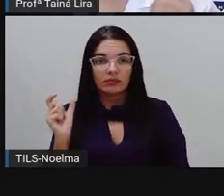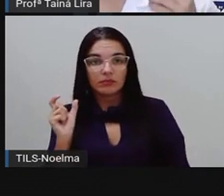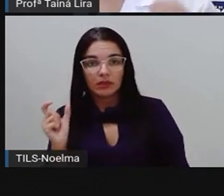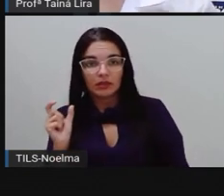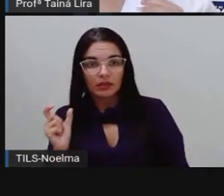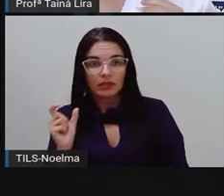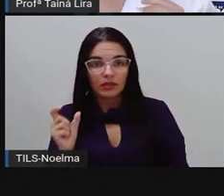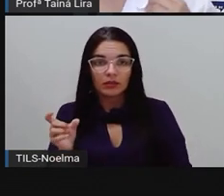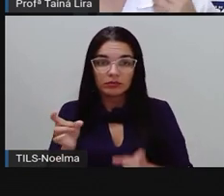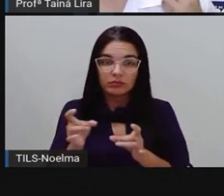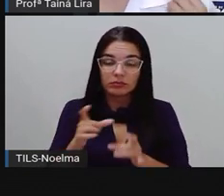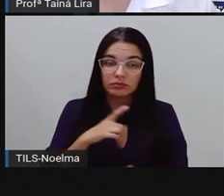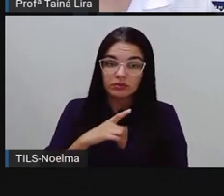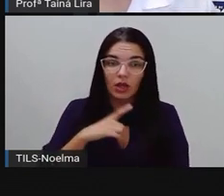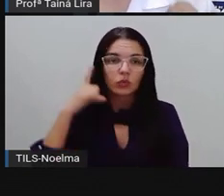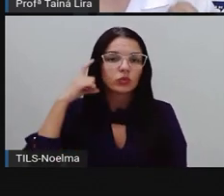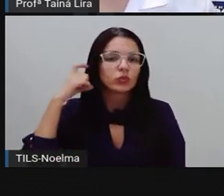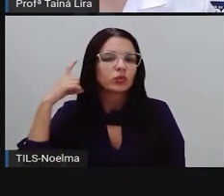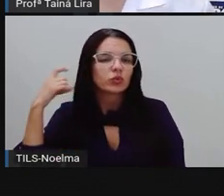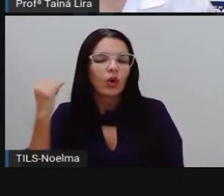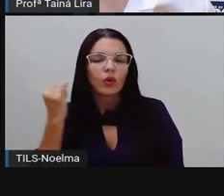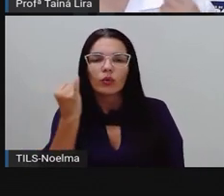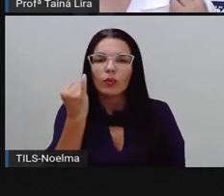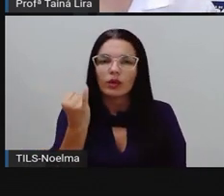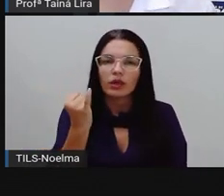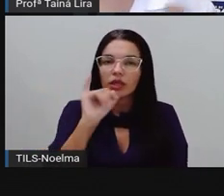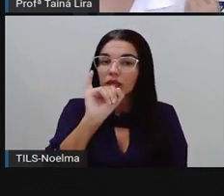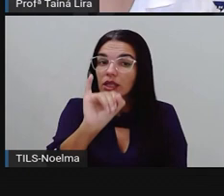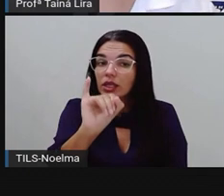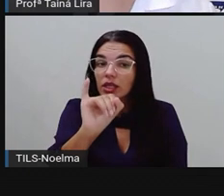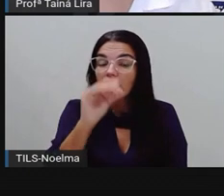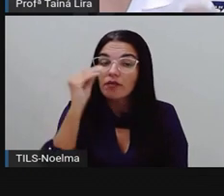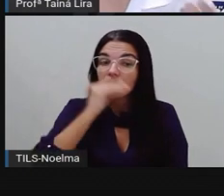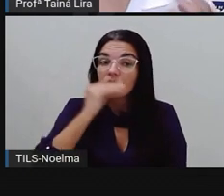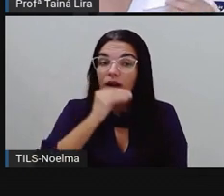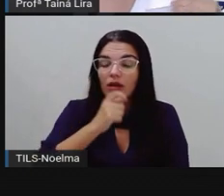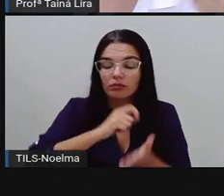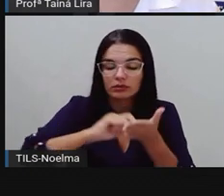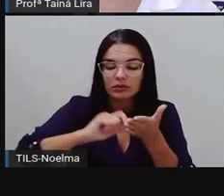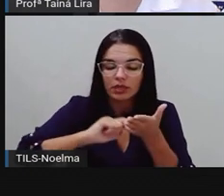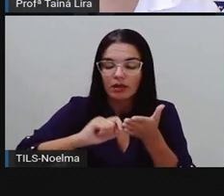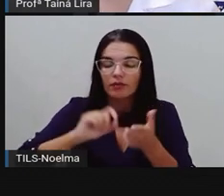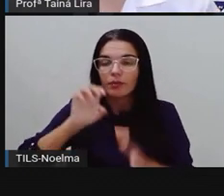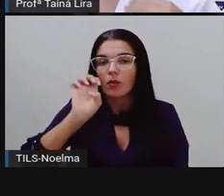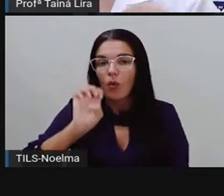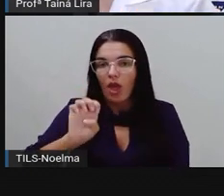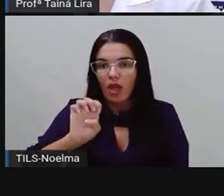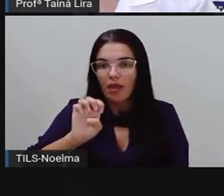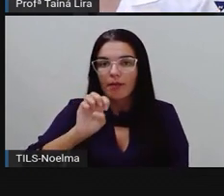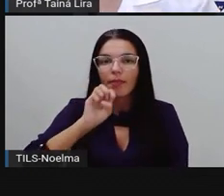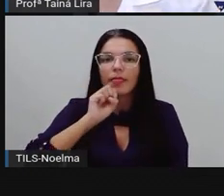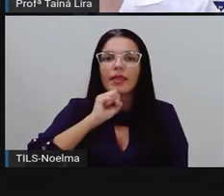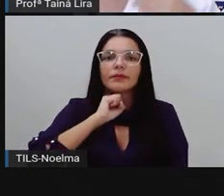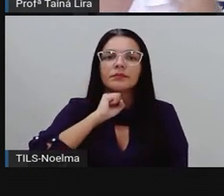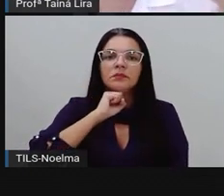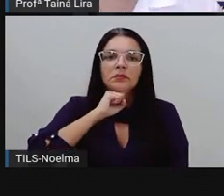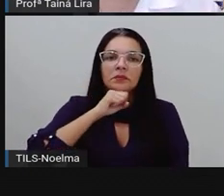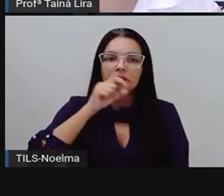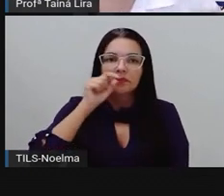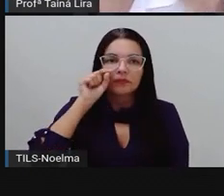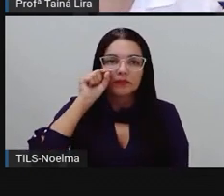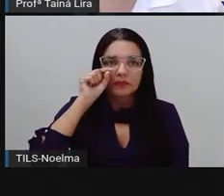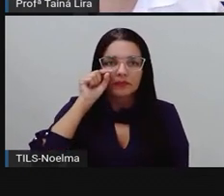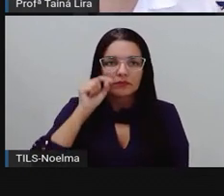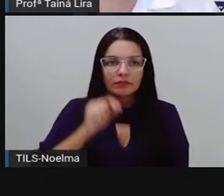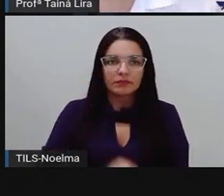Palavras com som de I fraco no final, escrevemos com E, abacate, então, como não é um som forte,